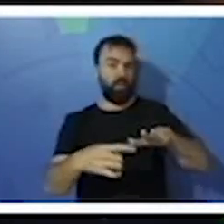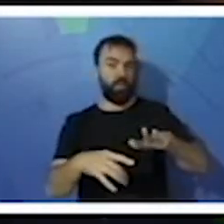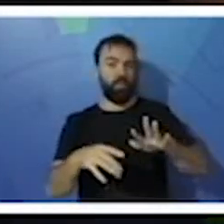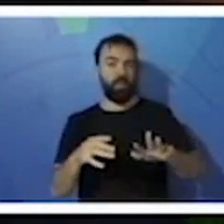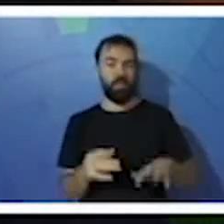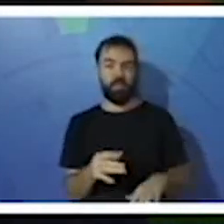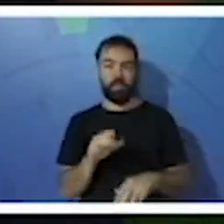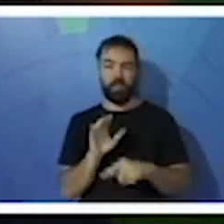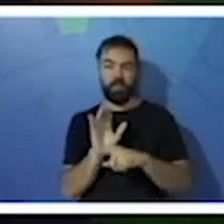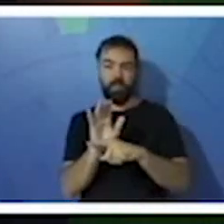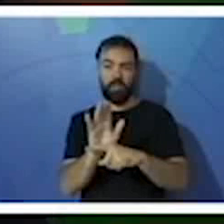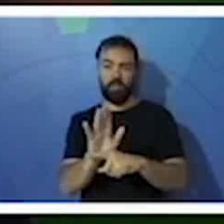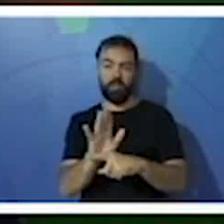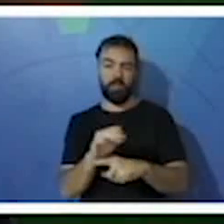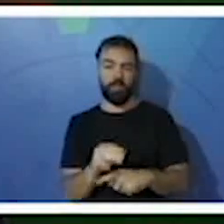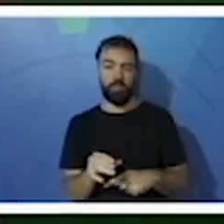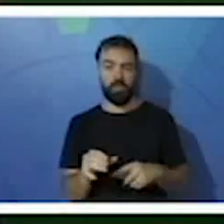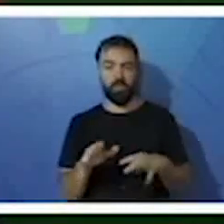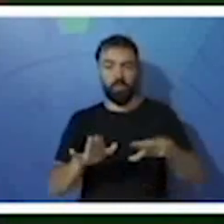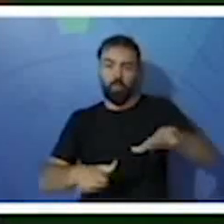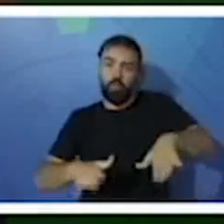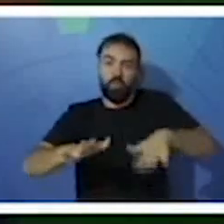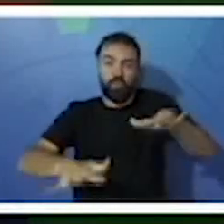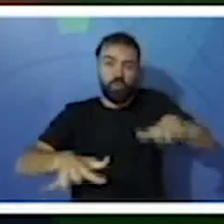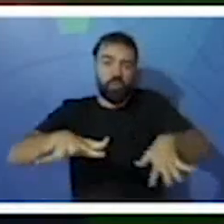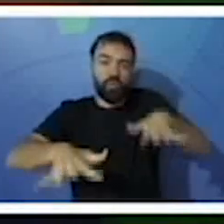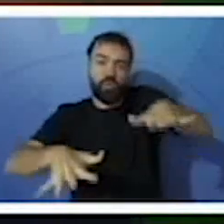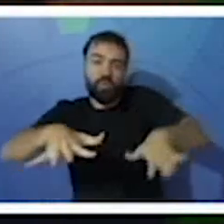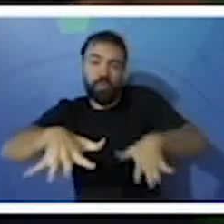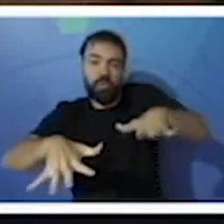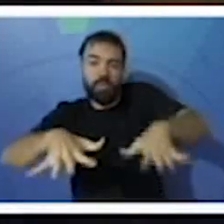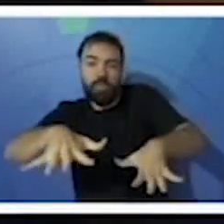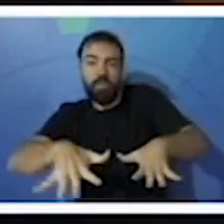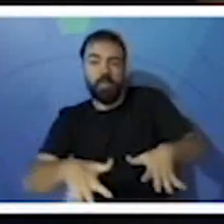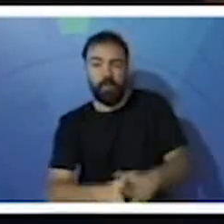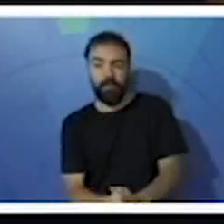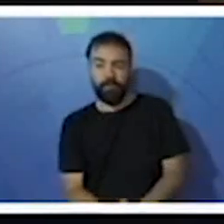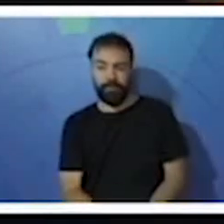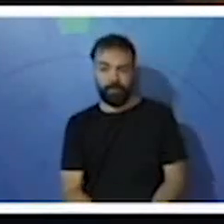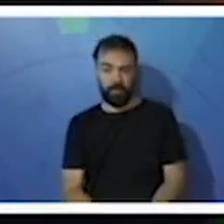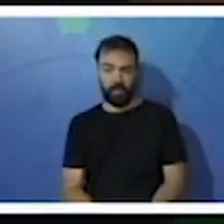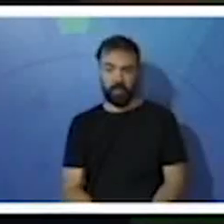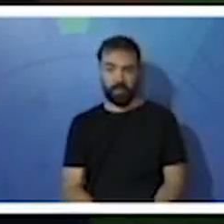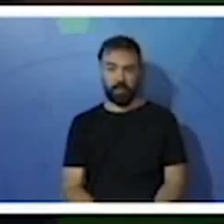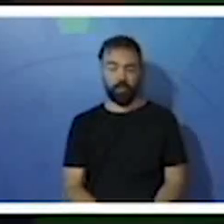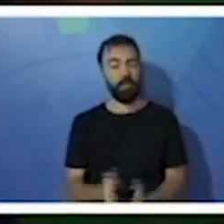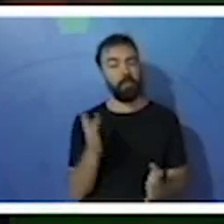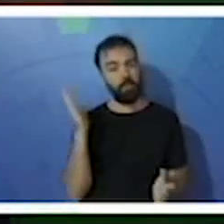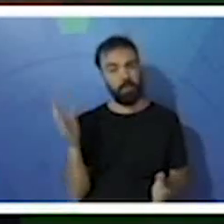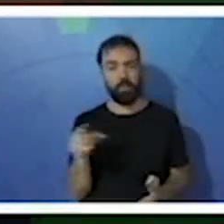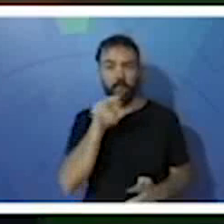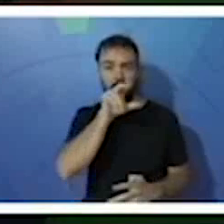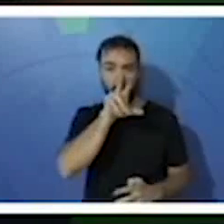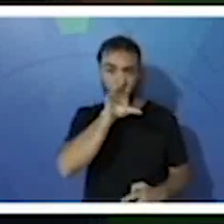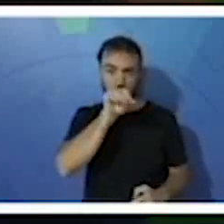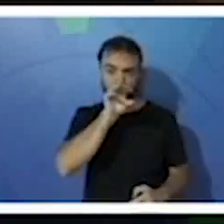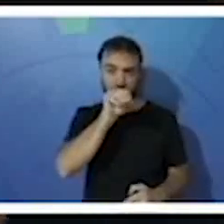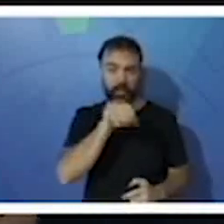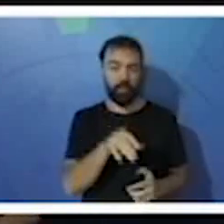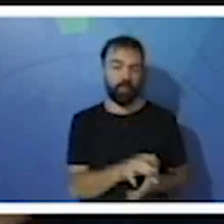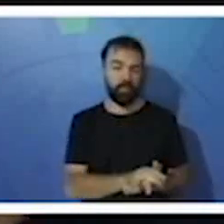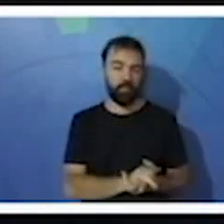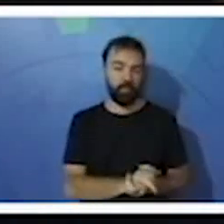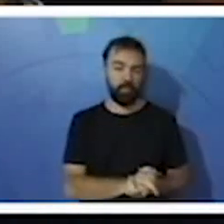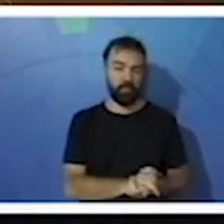locomoção sobre a vegetação aquática, tá? Então, vai ajudar ela a se movimentar. Já aqui, ó. Os